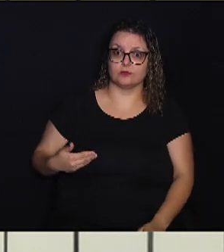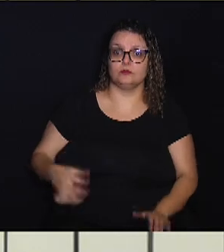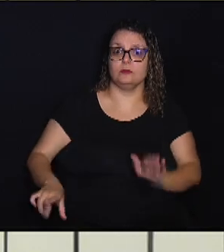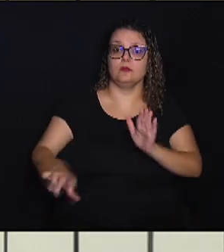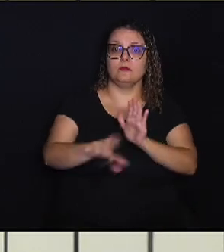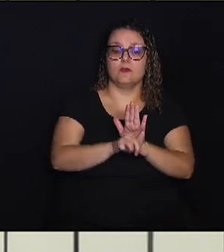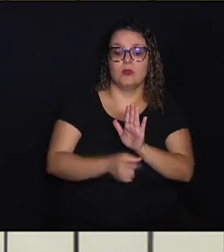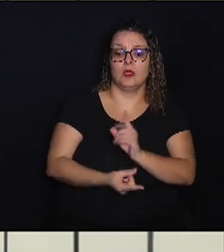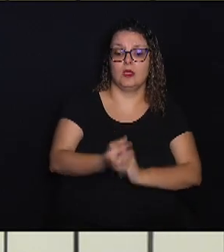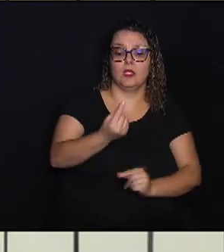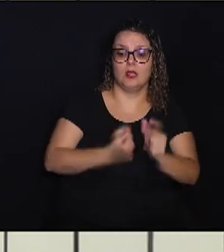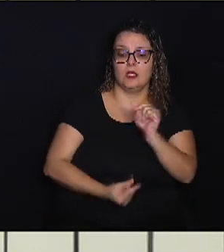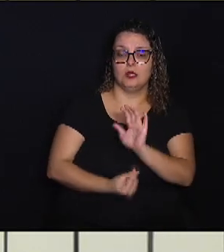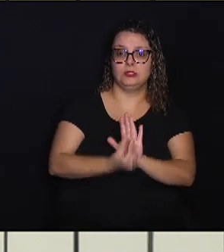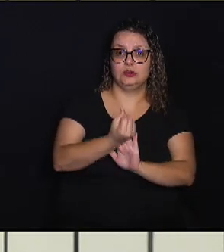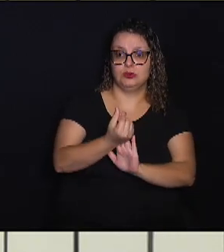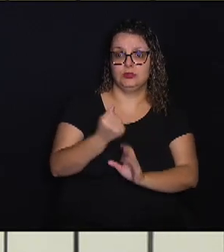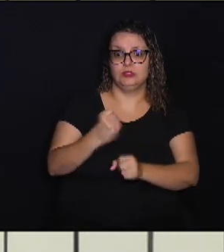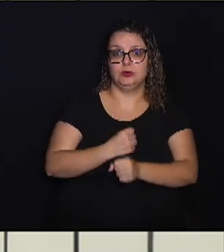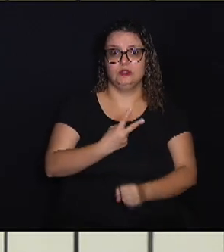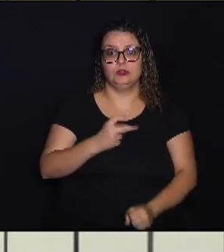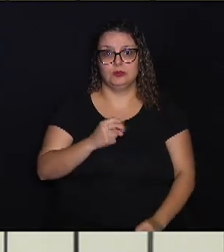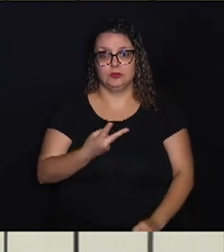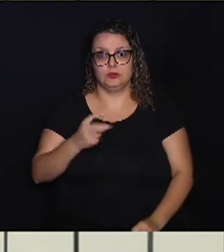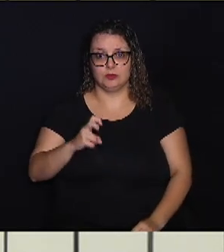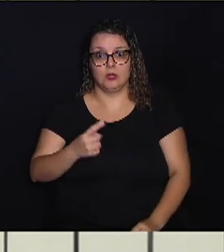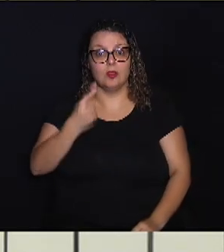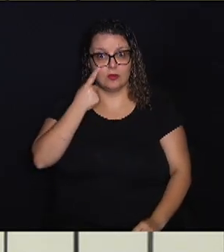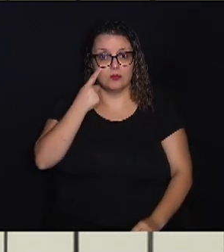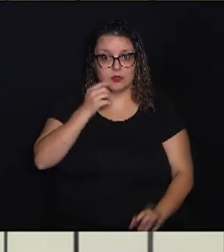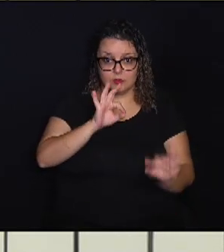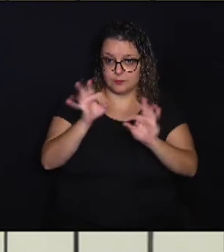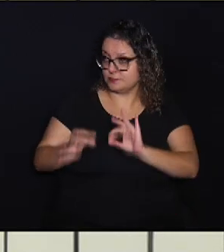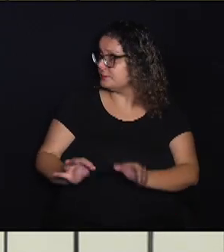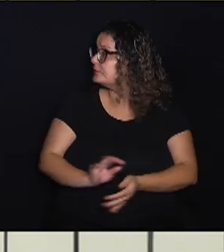Orçamentária Anual de 2025. Vamos conferir.